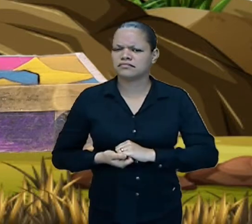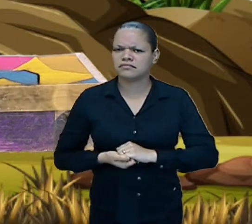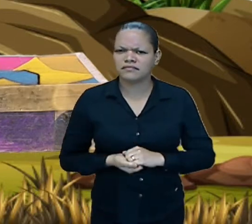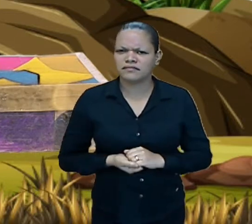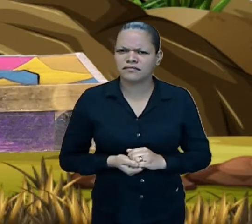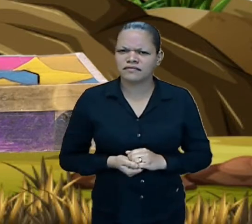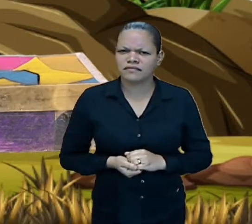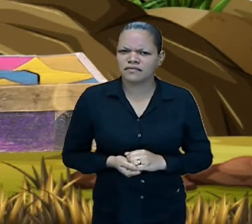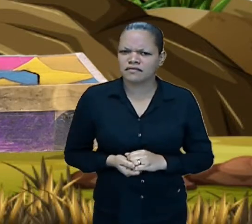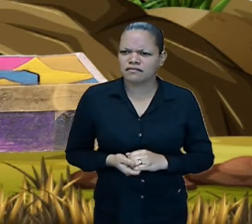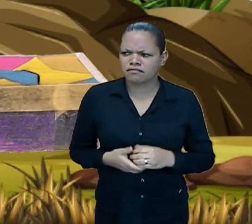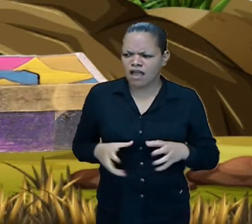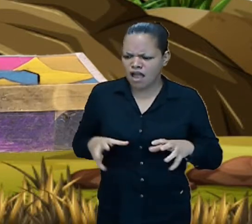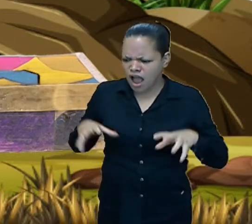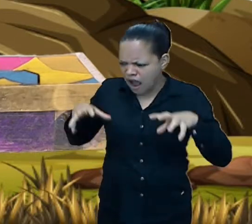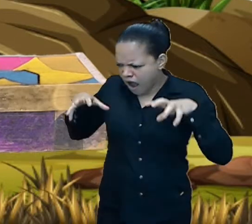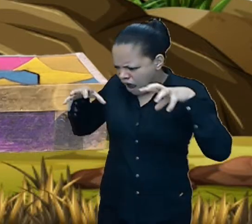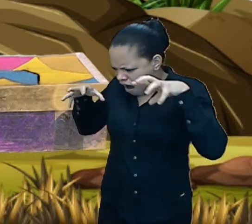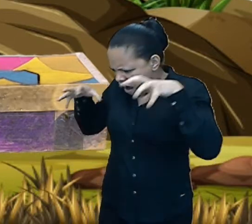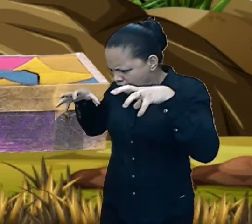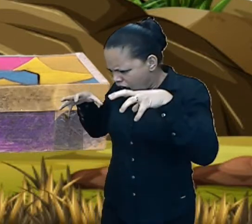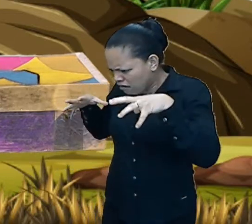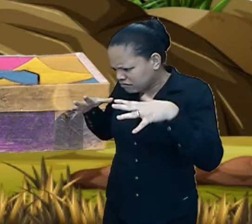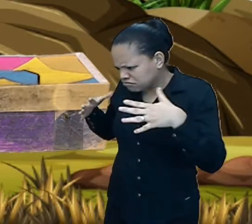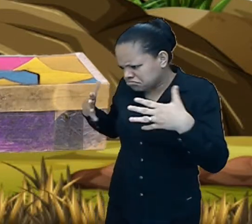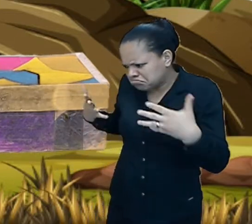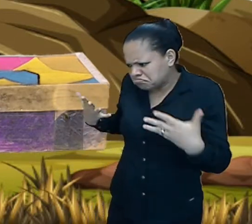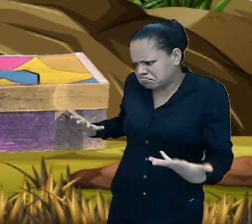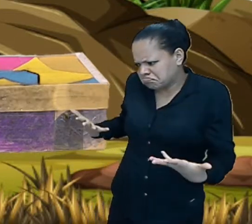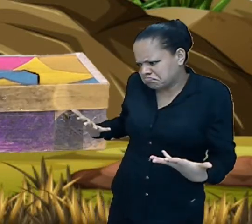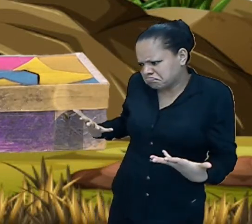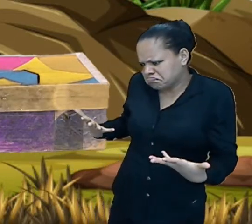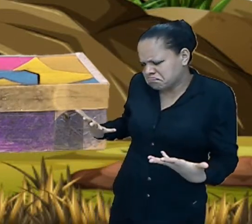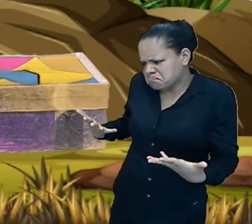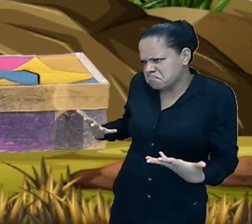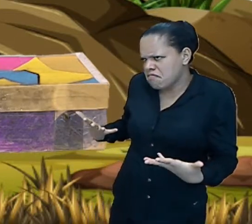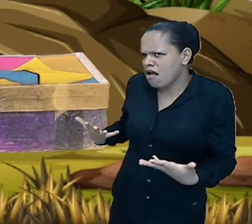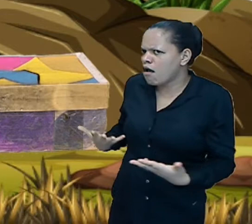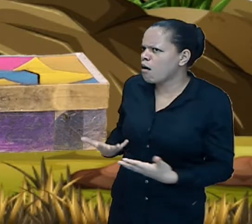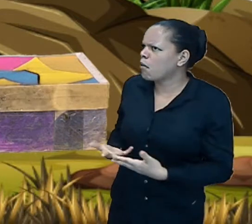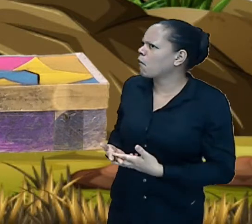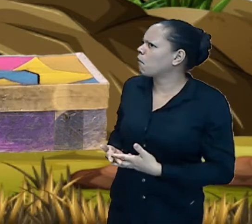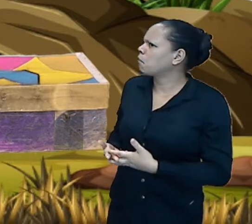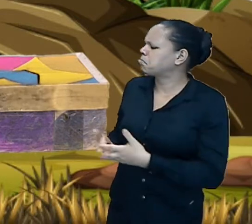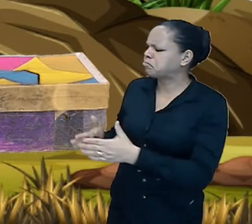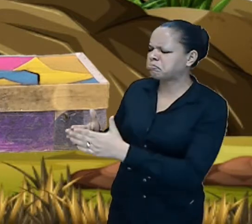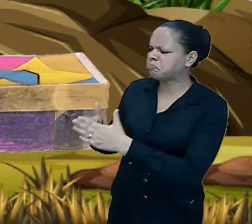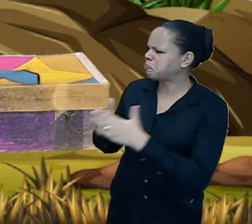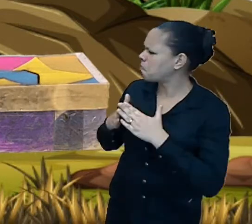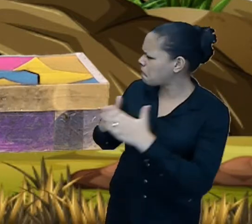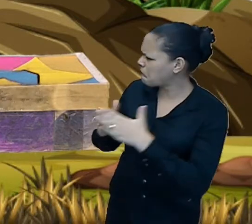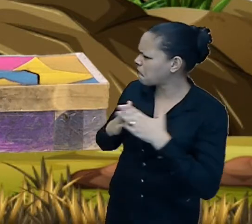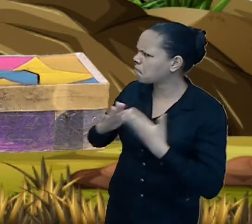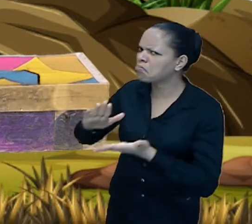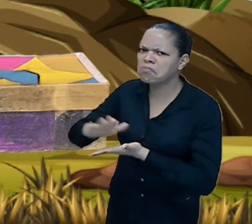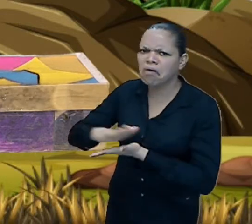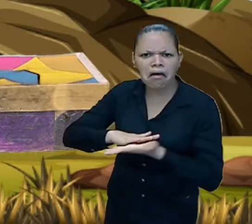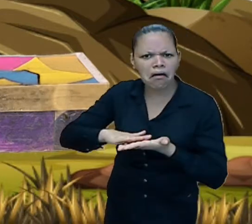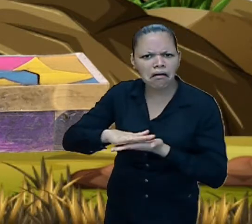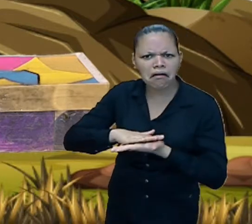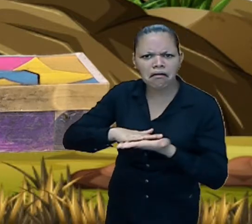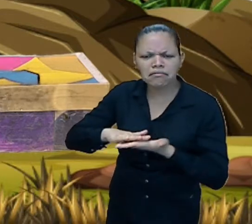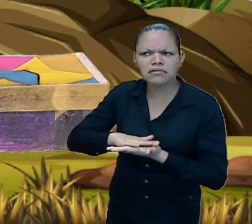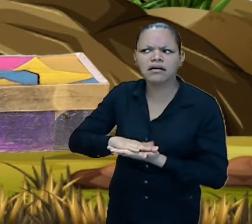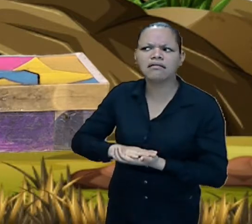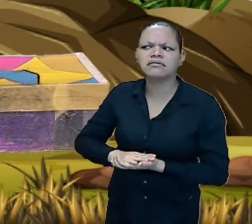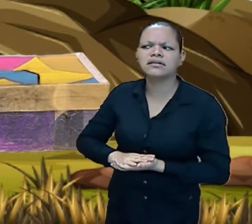ué eu não fiz nenhuma encomenda hum isso deve